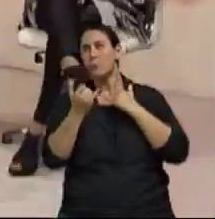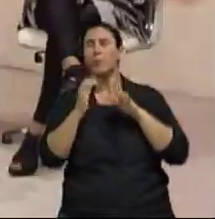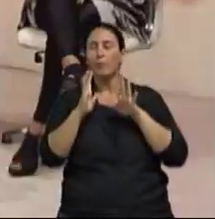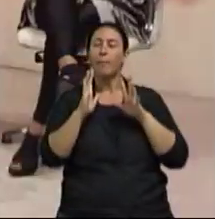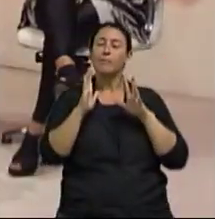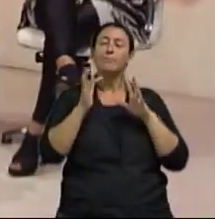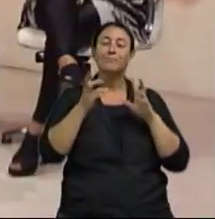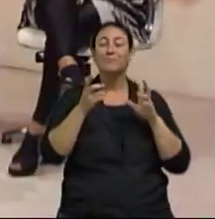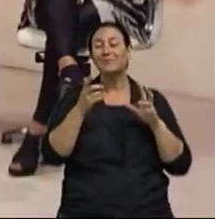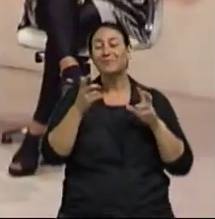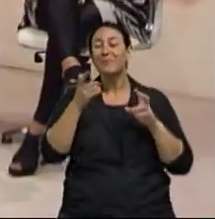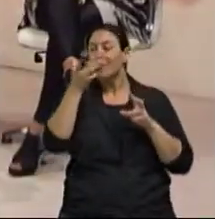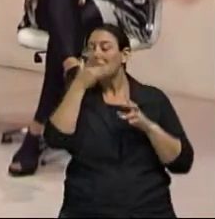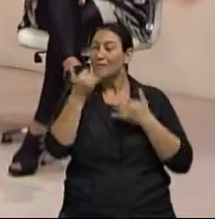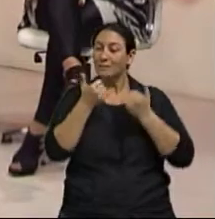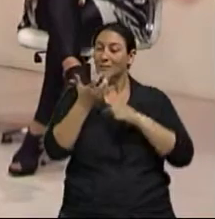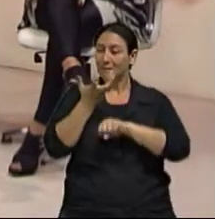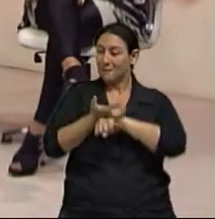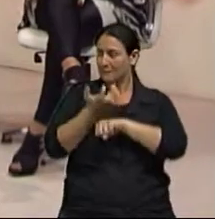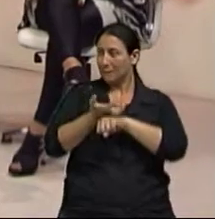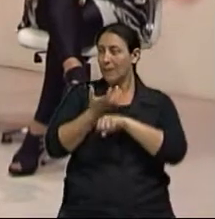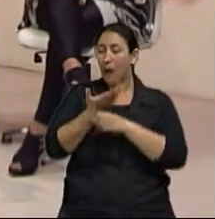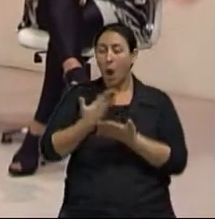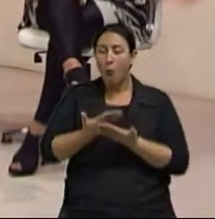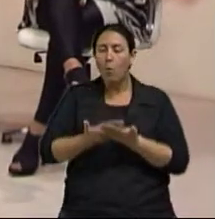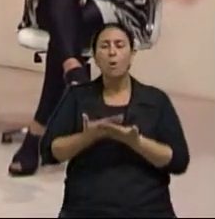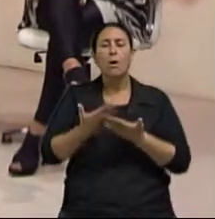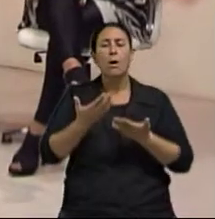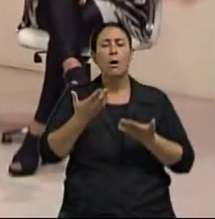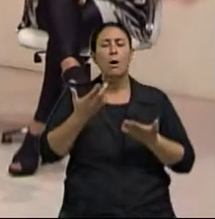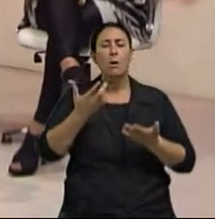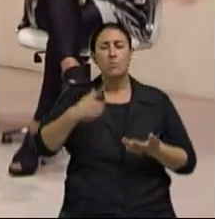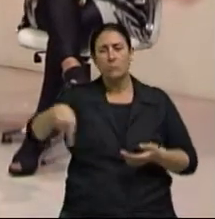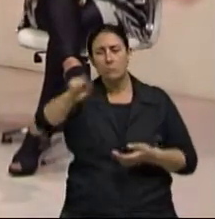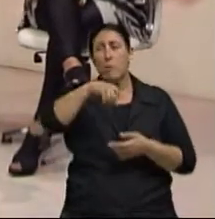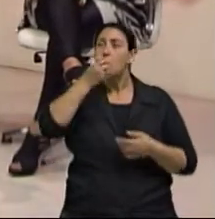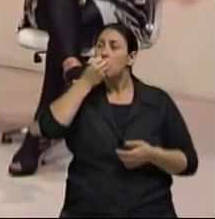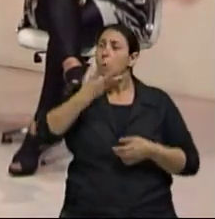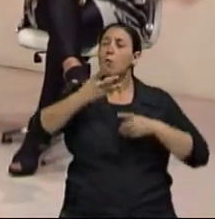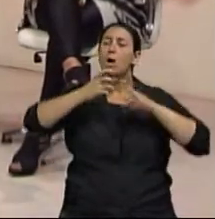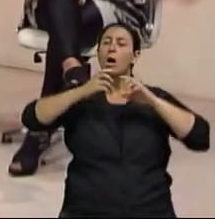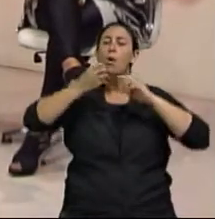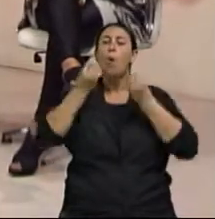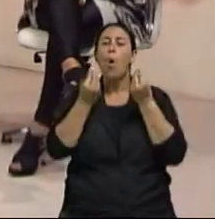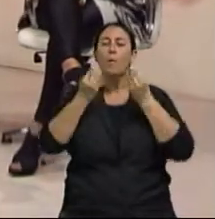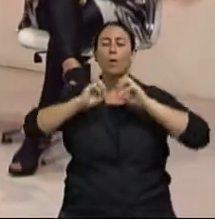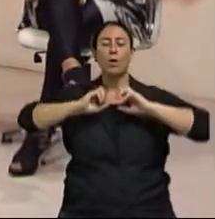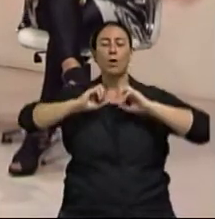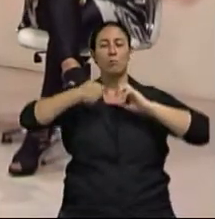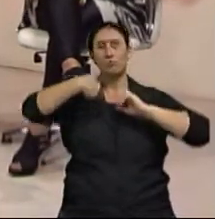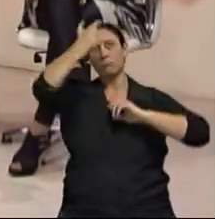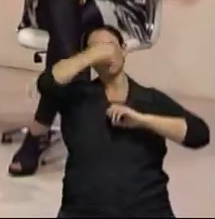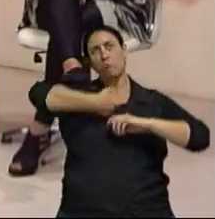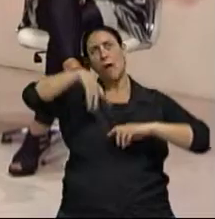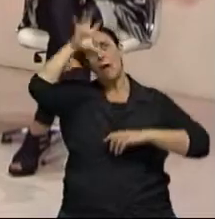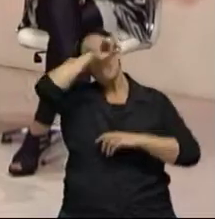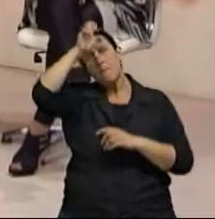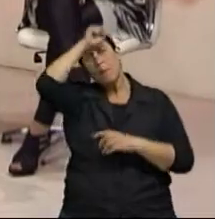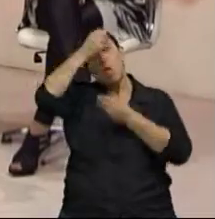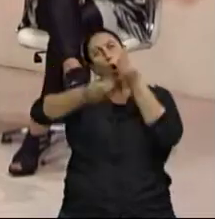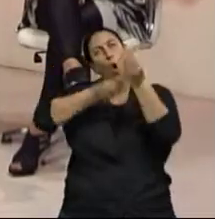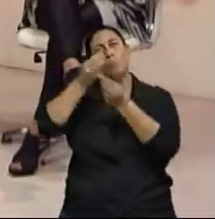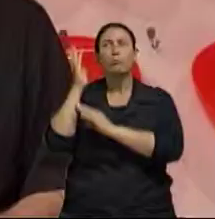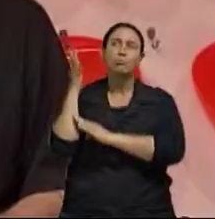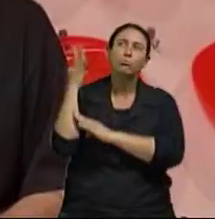da matéria Sim A disciplina, né? Então, conteúdos de educação ambiental dentro de uma outra disciplina Ou uma disciplina de